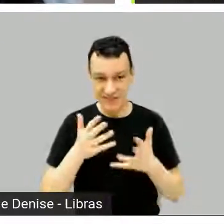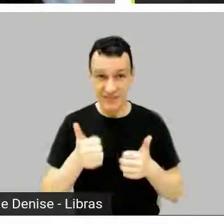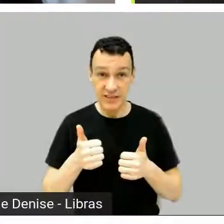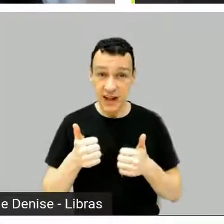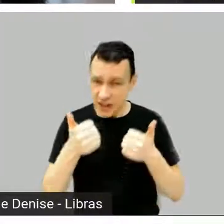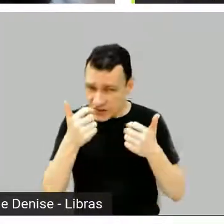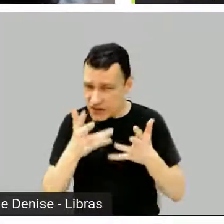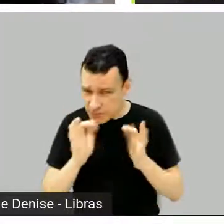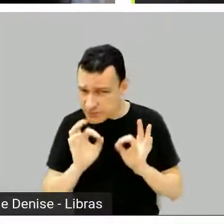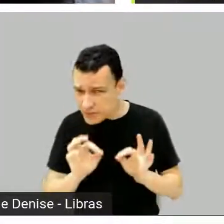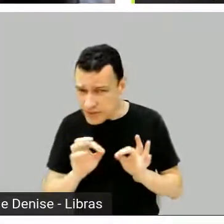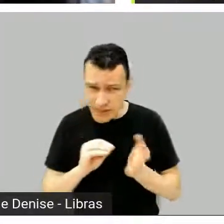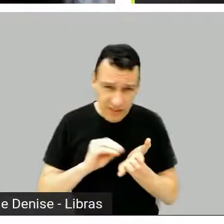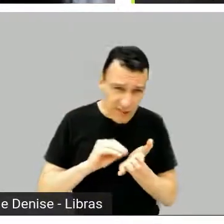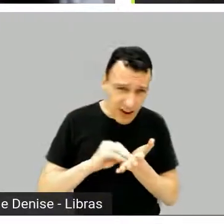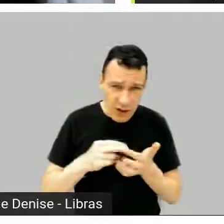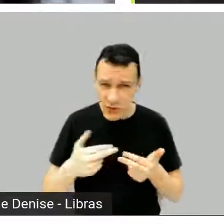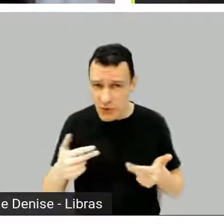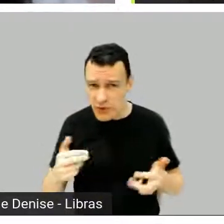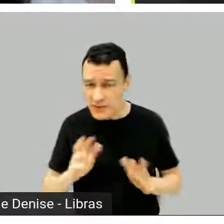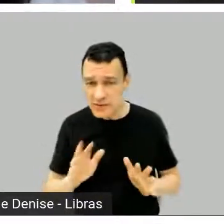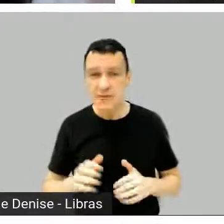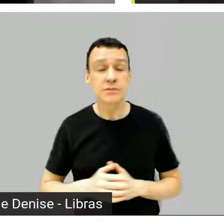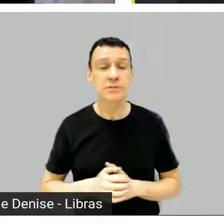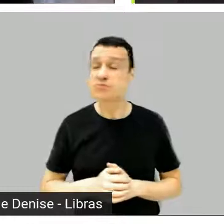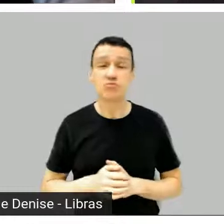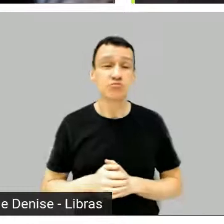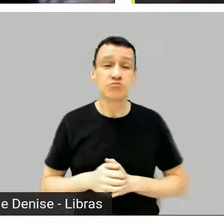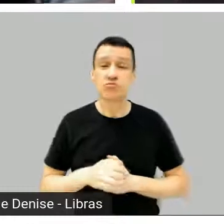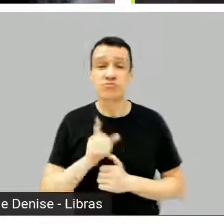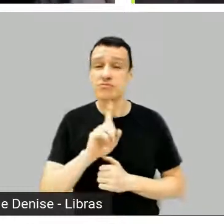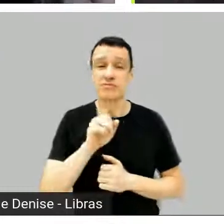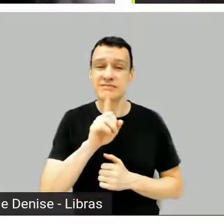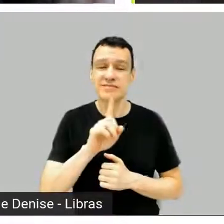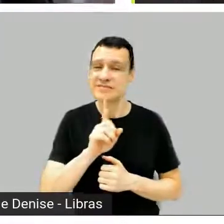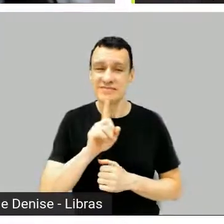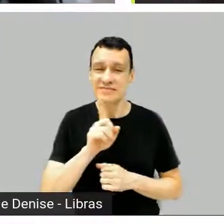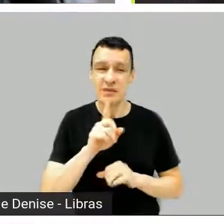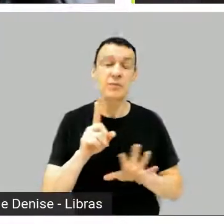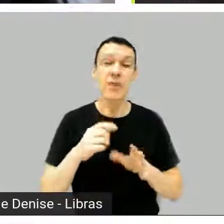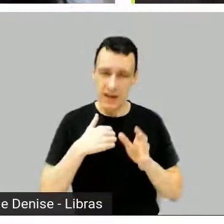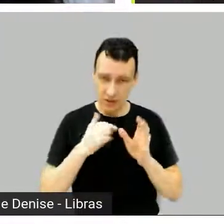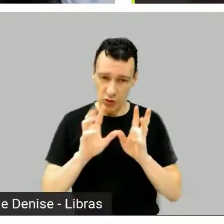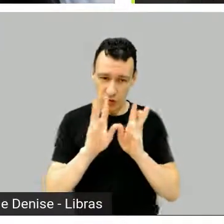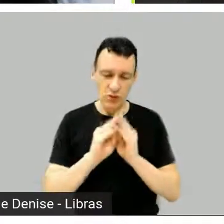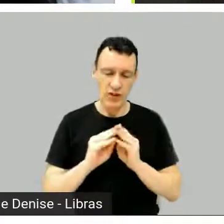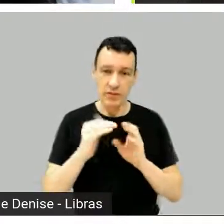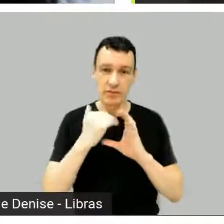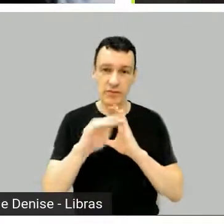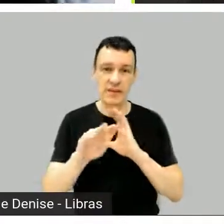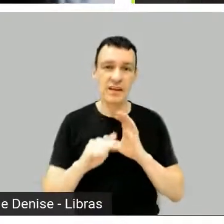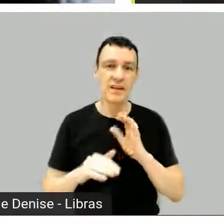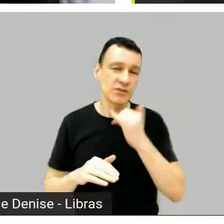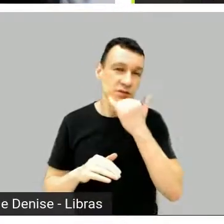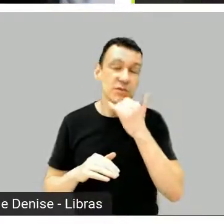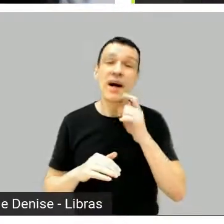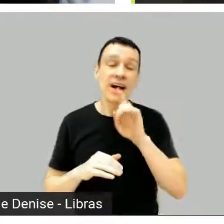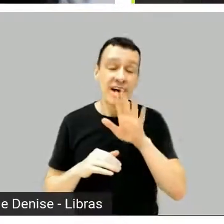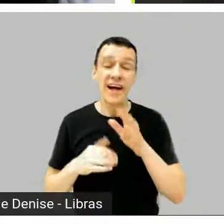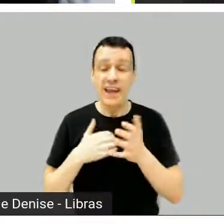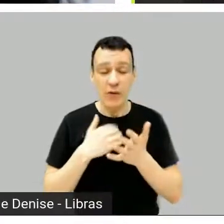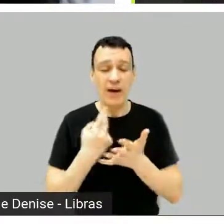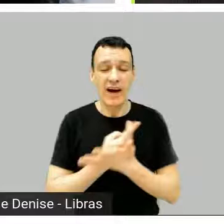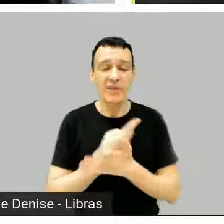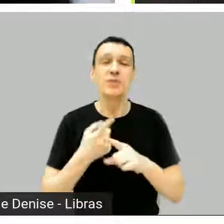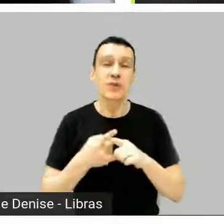Faltou alguma coisa? Super, super. A única coisa que, e a culpa minha, porque eu que mandei esse resumo, é a Noz não é mais inédita, a Noz estreou ano